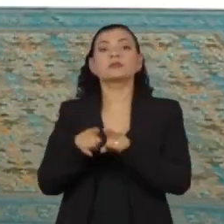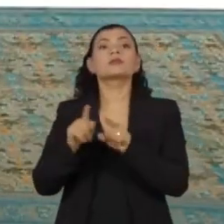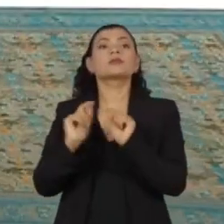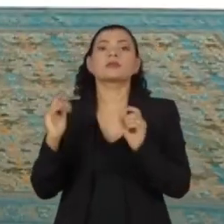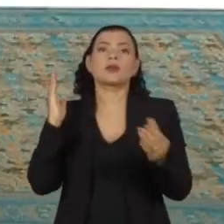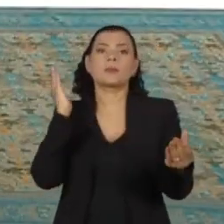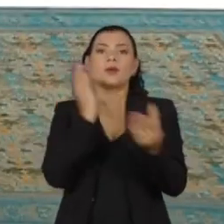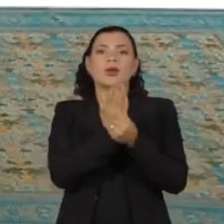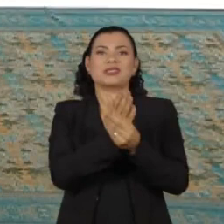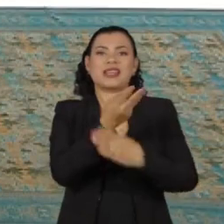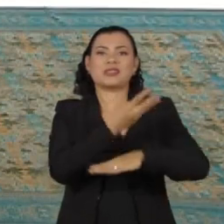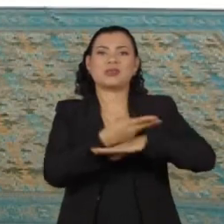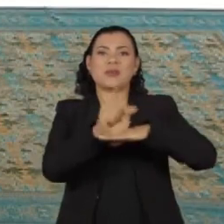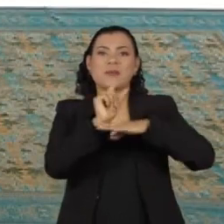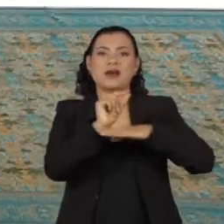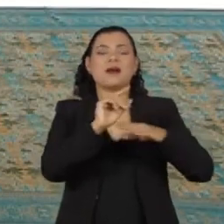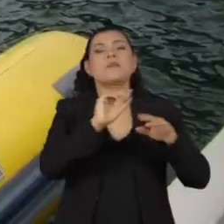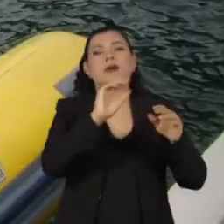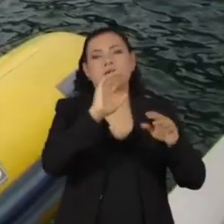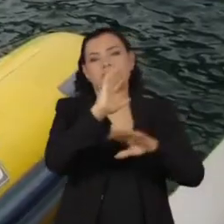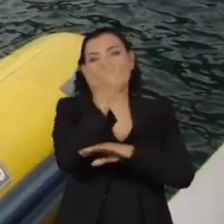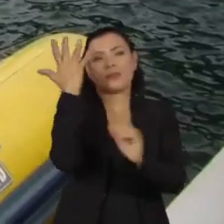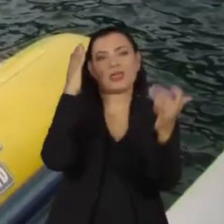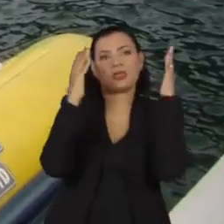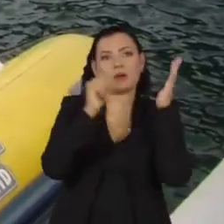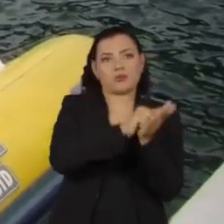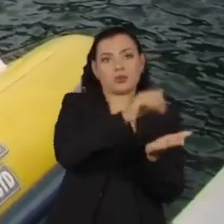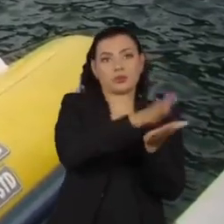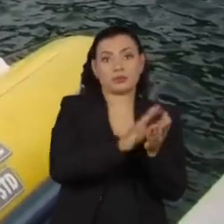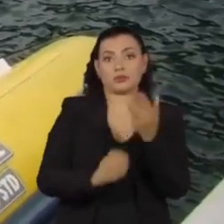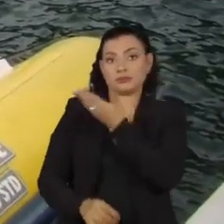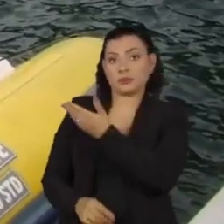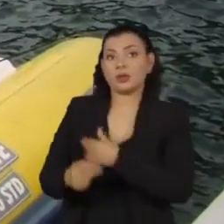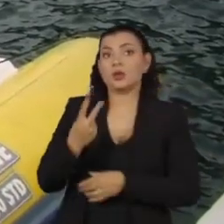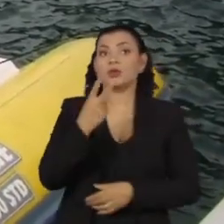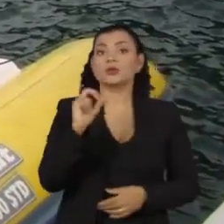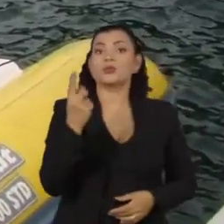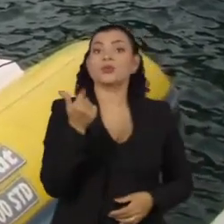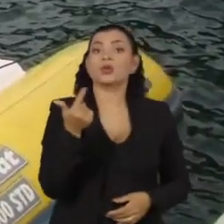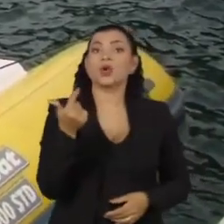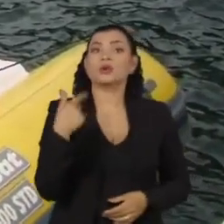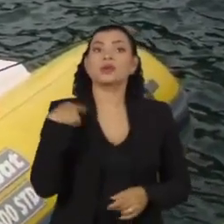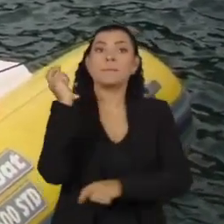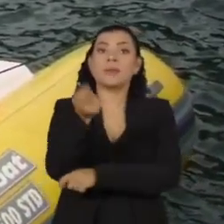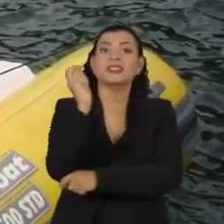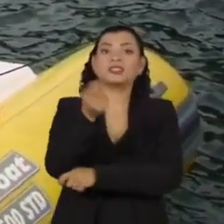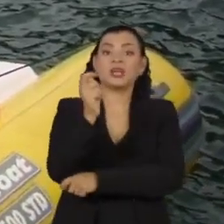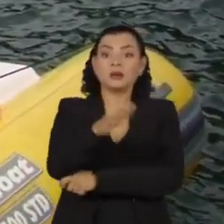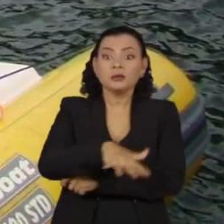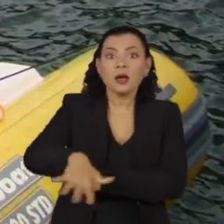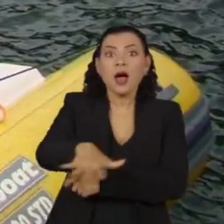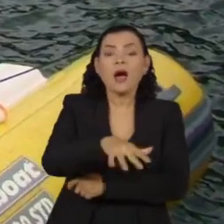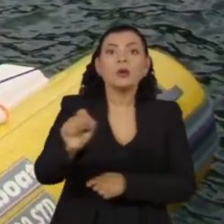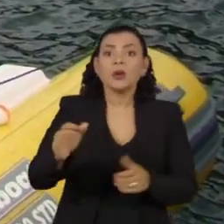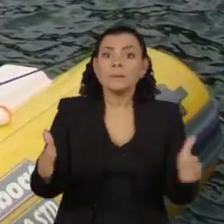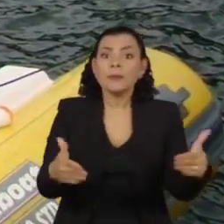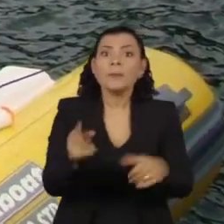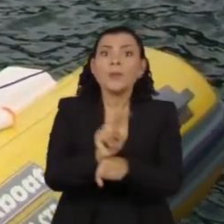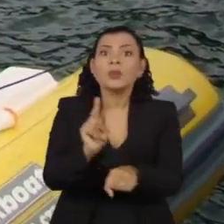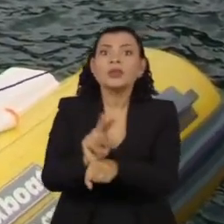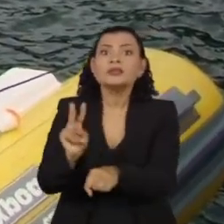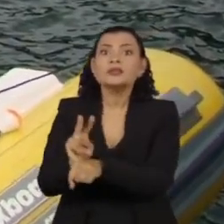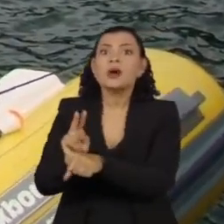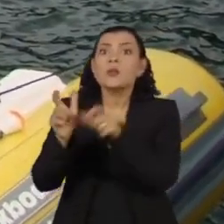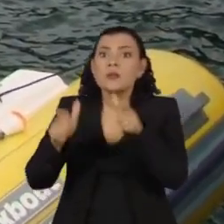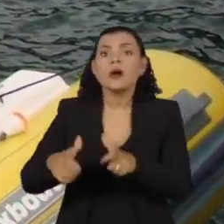processos que tratam das multas ambientais. Flagrado em 2012, pescando em uma área de proteção ambiental em